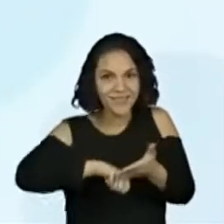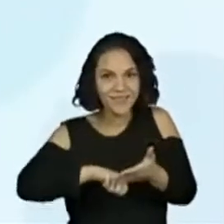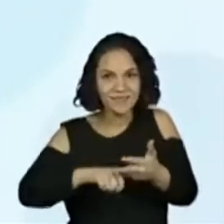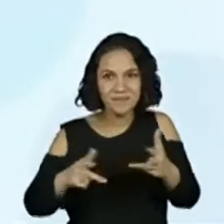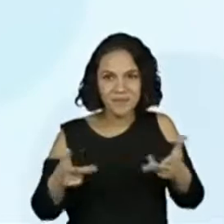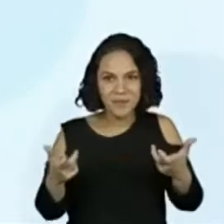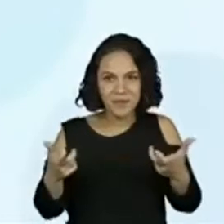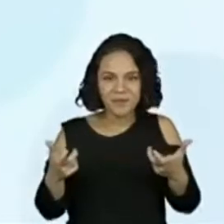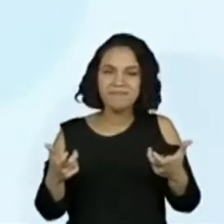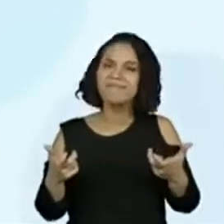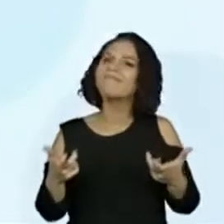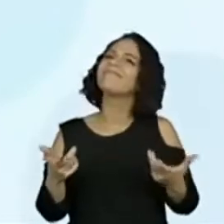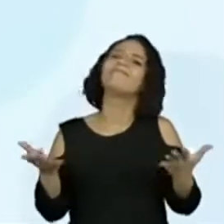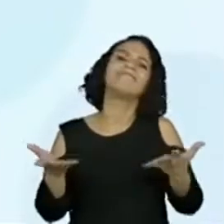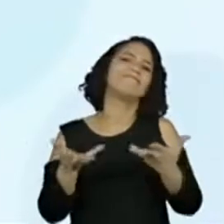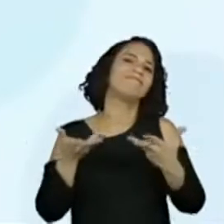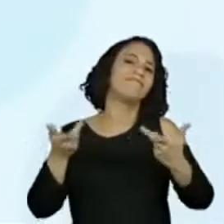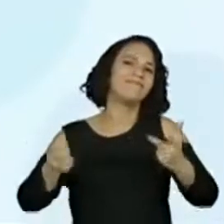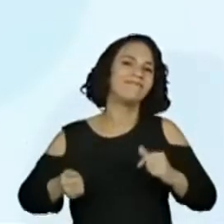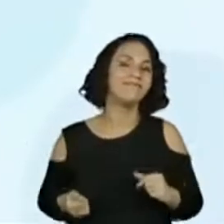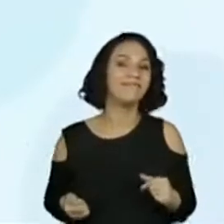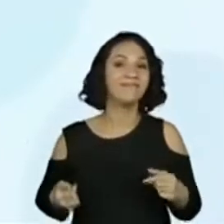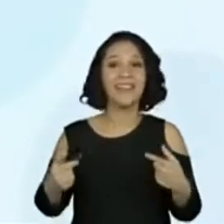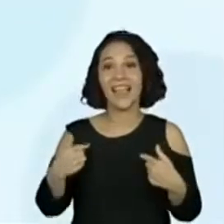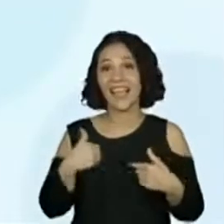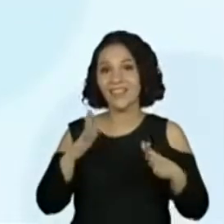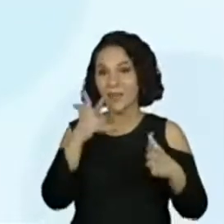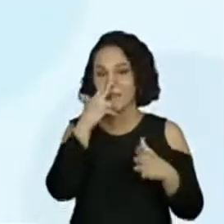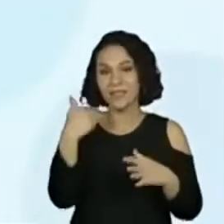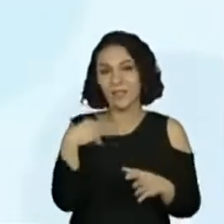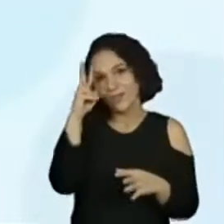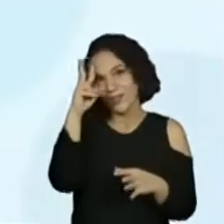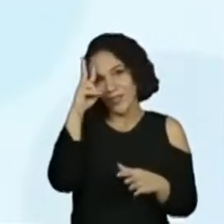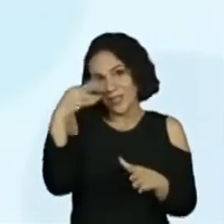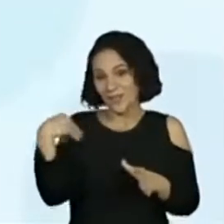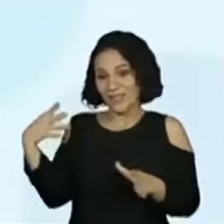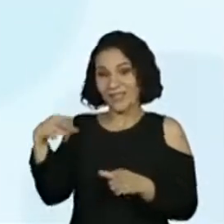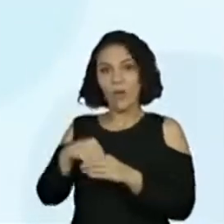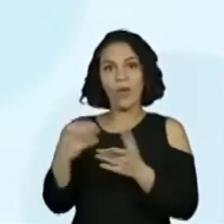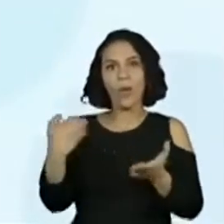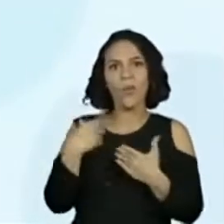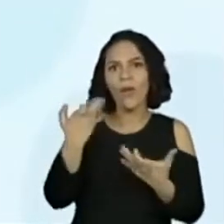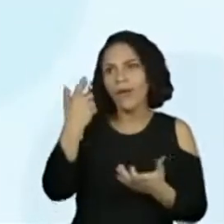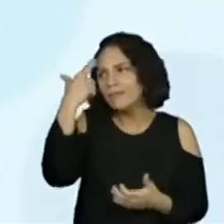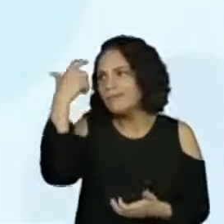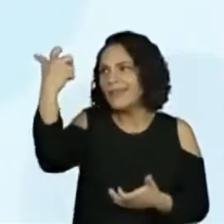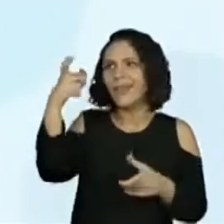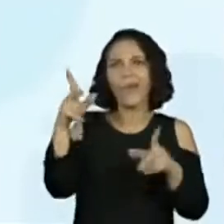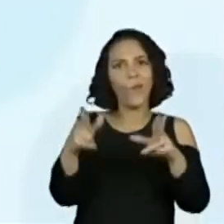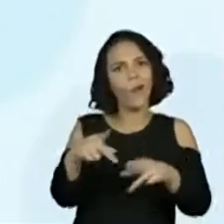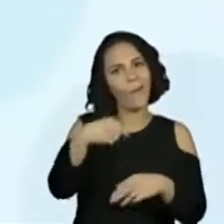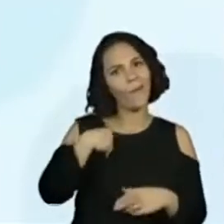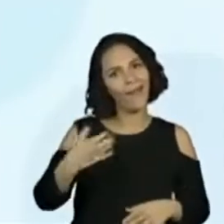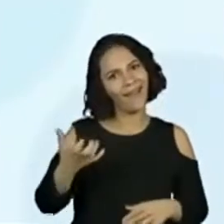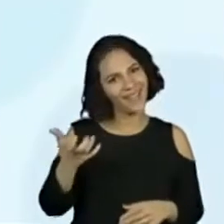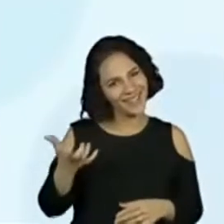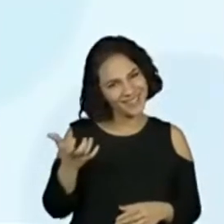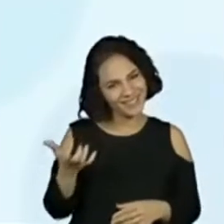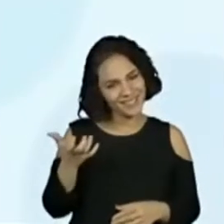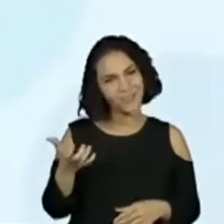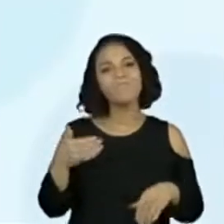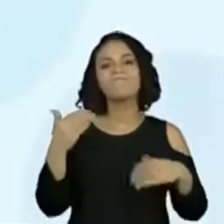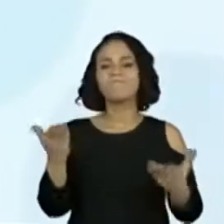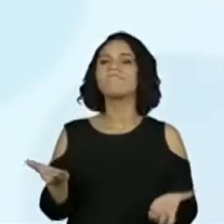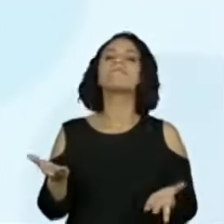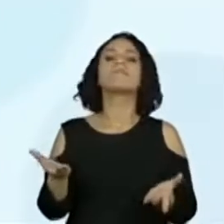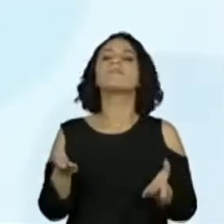Percebam que delícia. Ai, eu já estou ali dentro da história. Eu também quero ter uma ideia brilhante. E a gente conseguiu, né, dar sentido